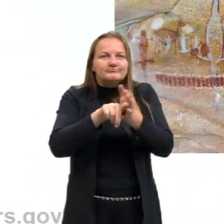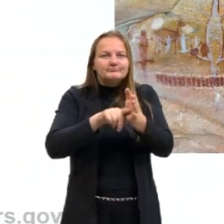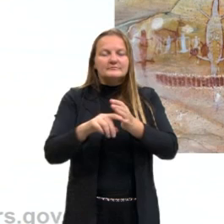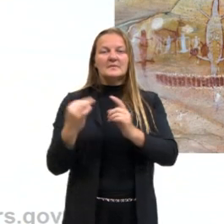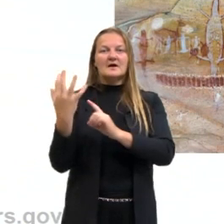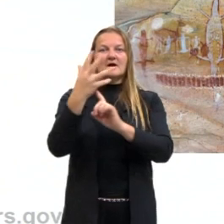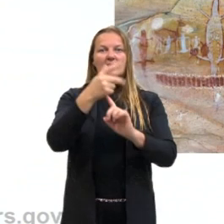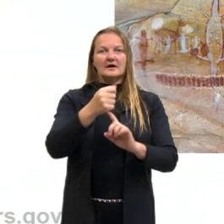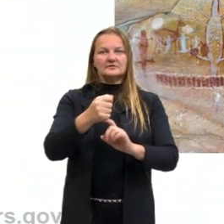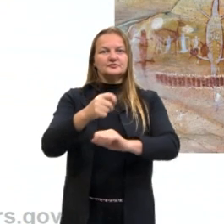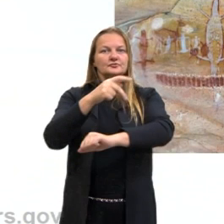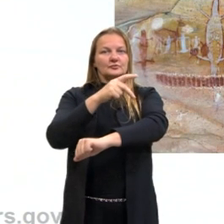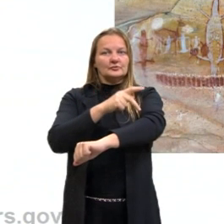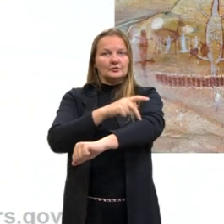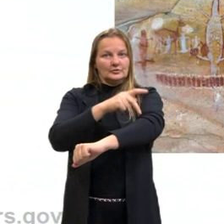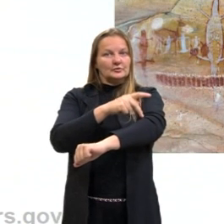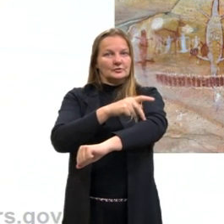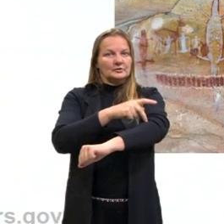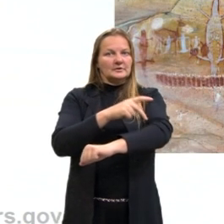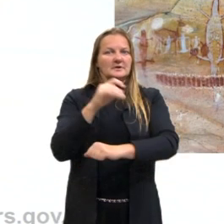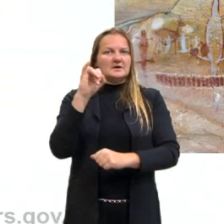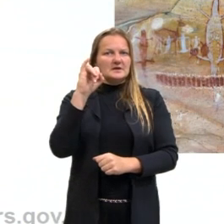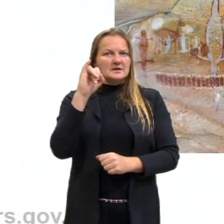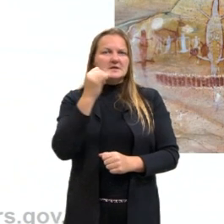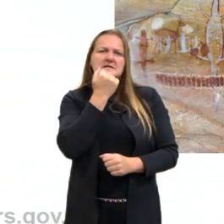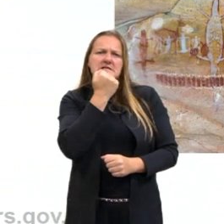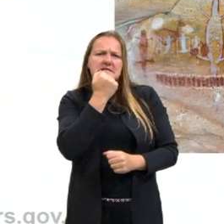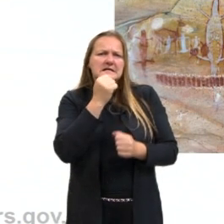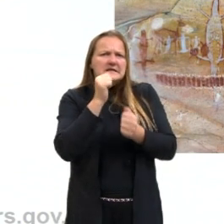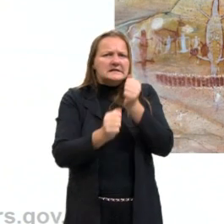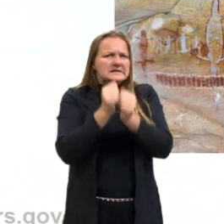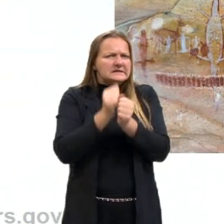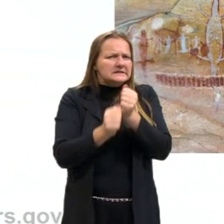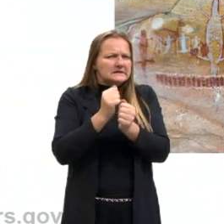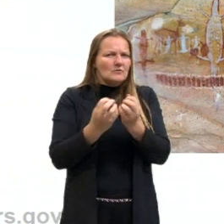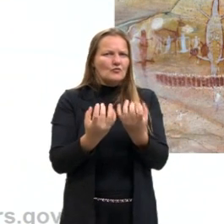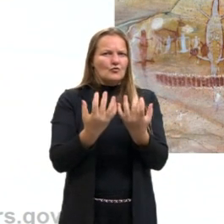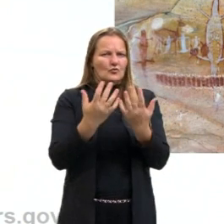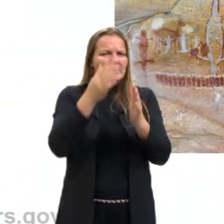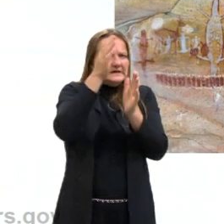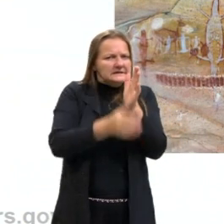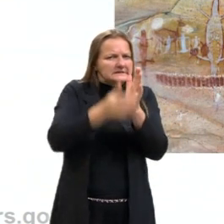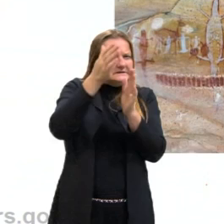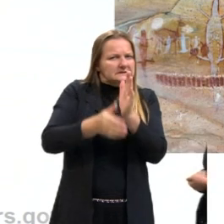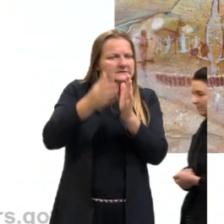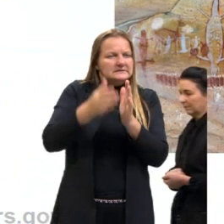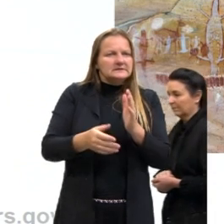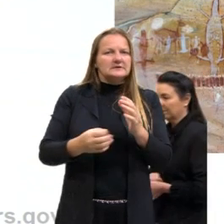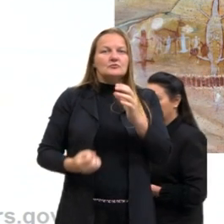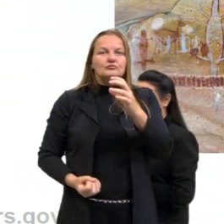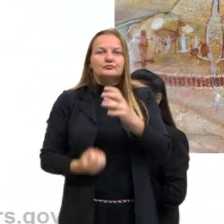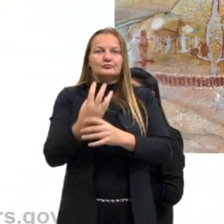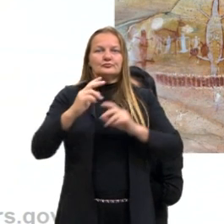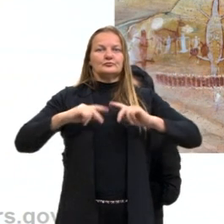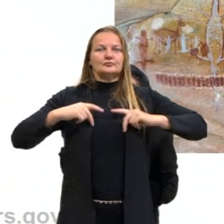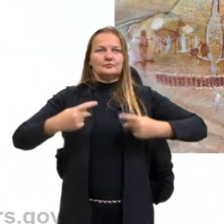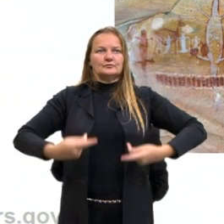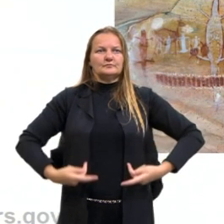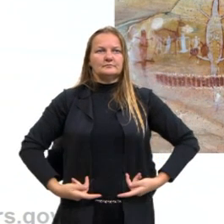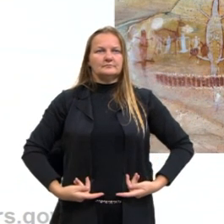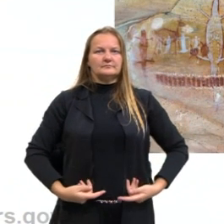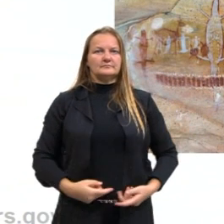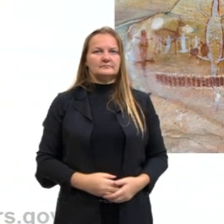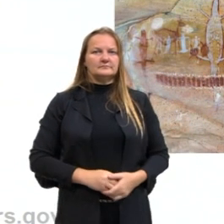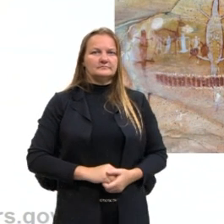arte do período paleolítico, que é essa idade da pedra lascada, ela abrange desde o surgimento da humanidade, por